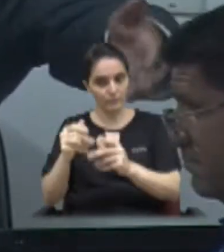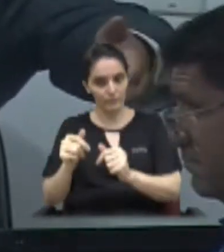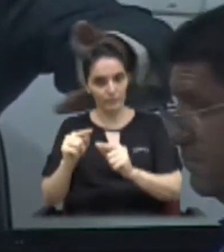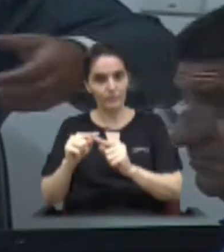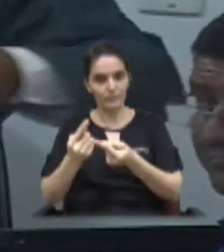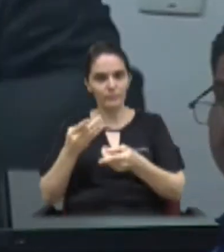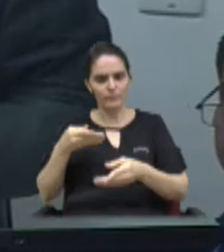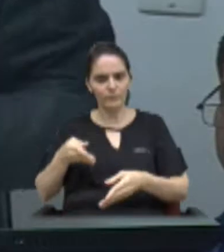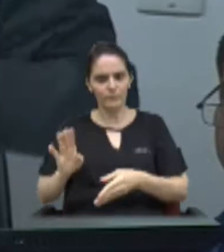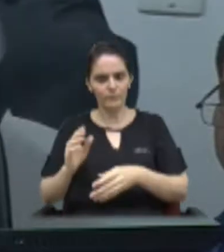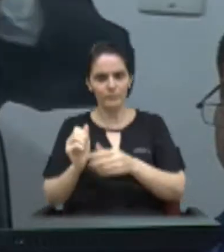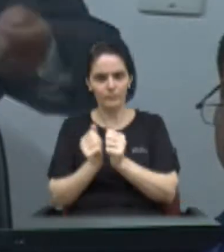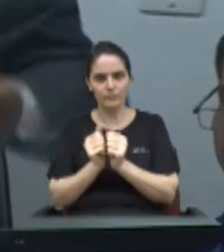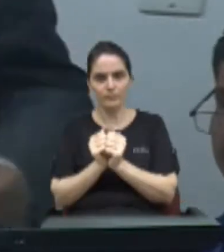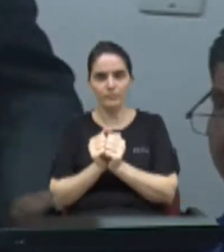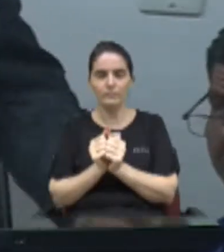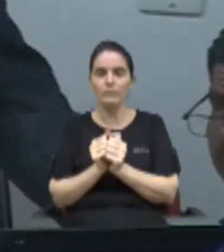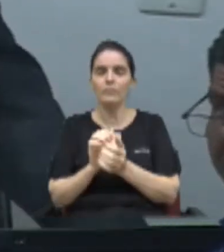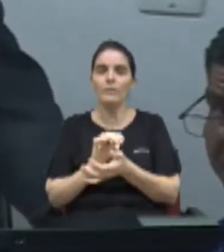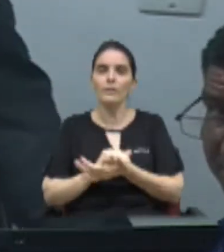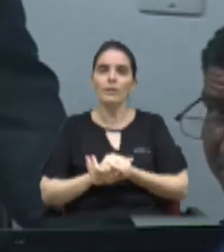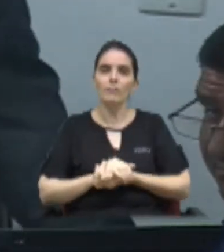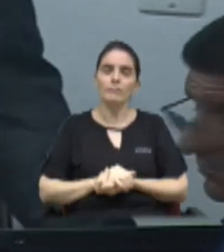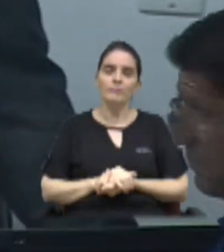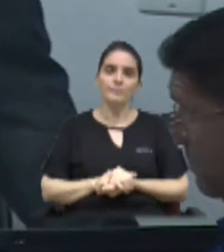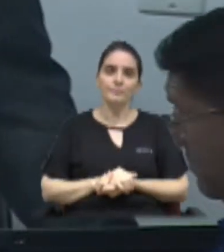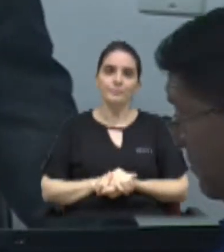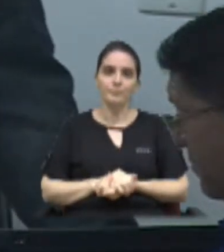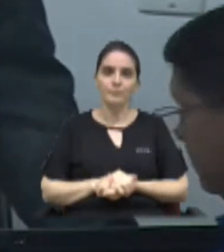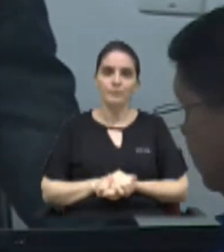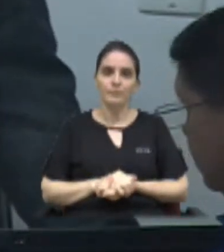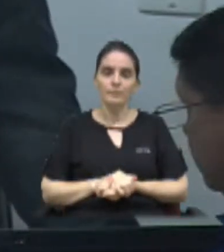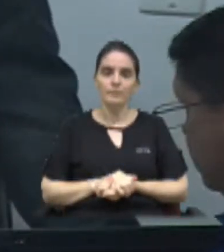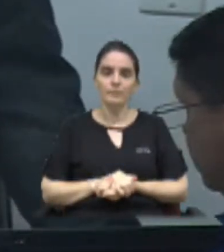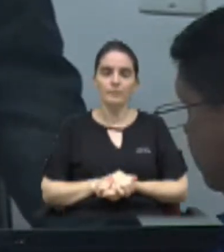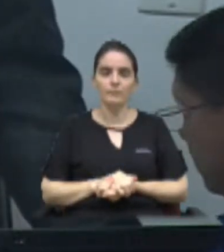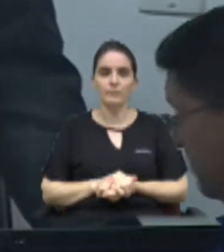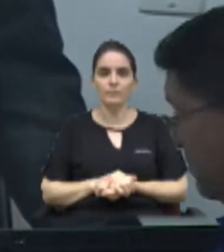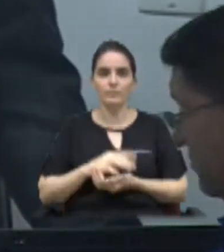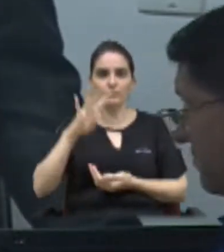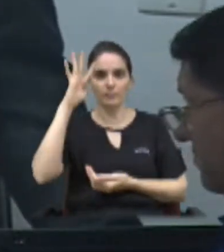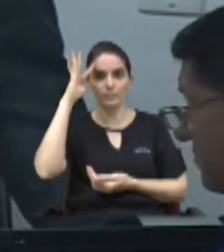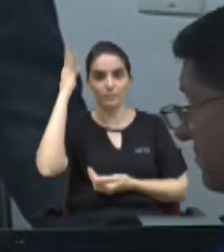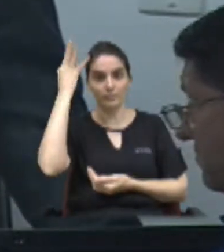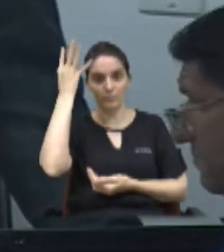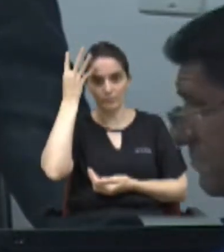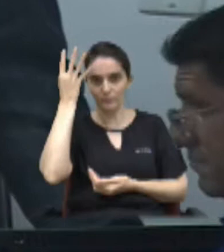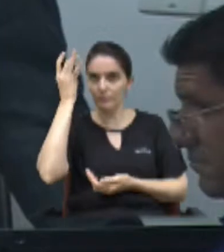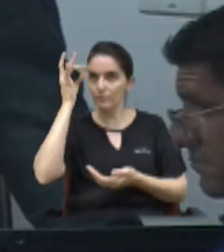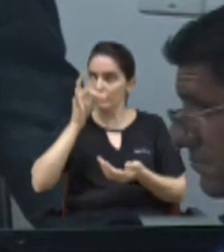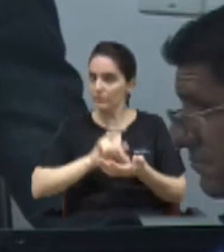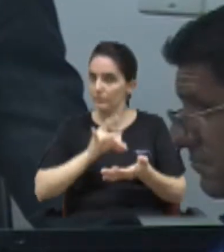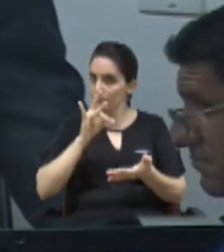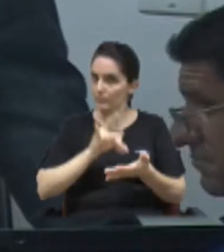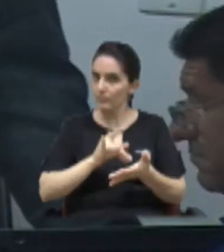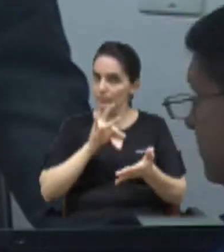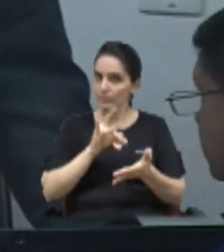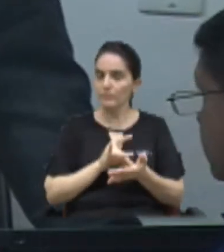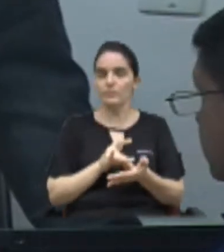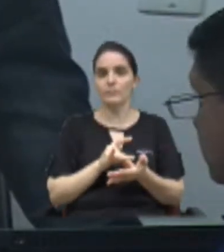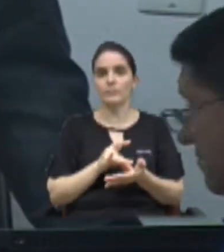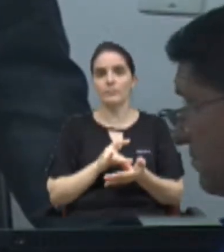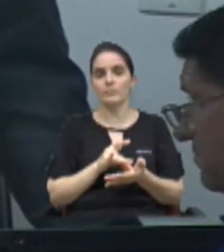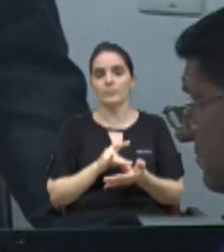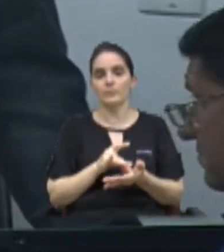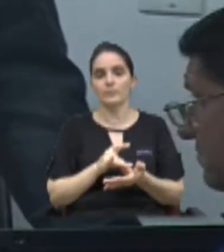lá levar nosso apoio, nossa solidariedade, para que pudesse resolver realmente essa questão e não